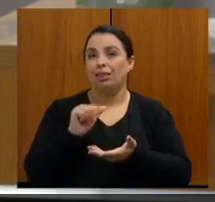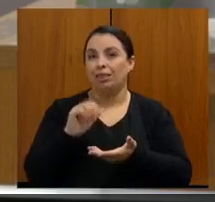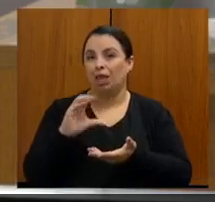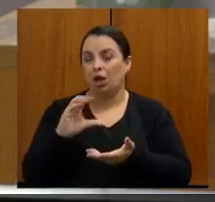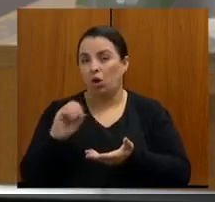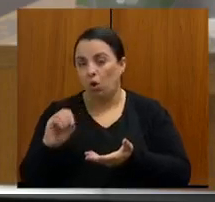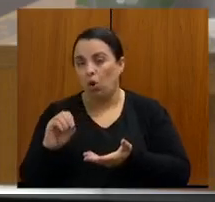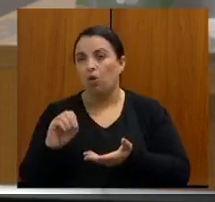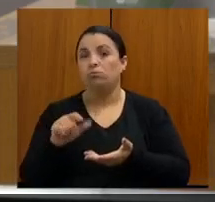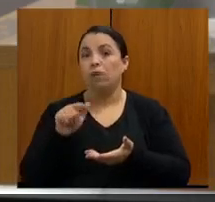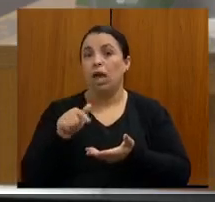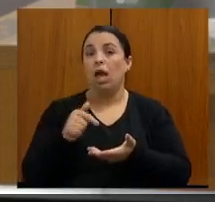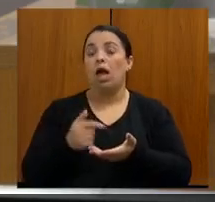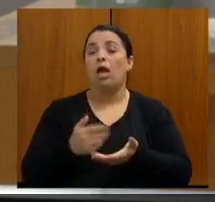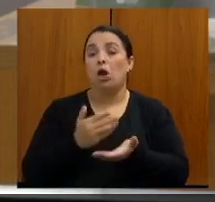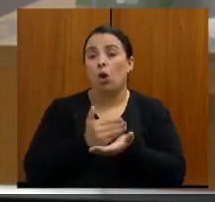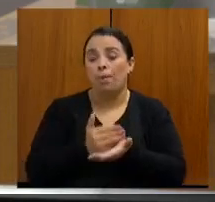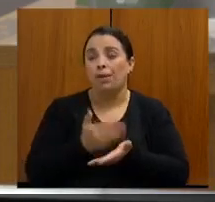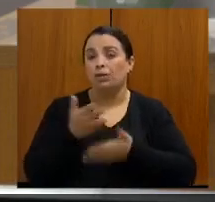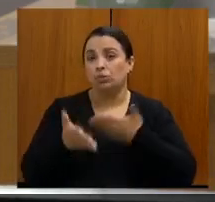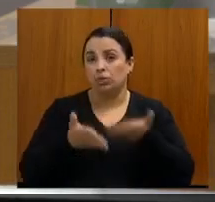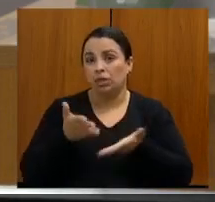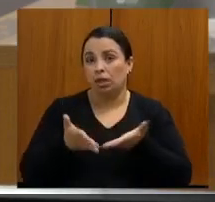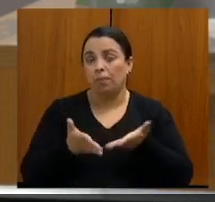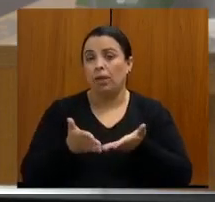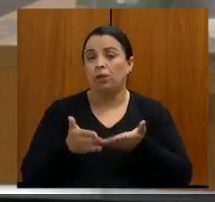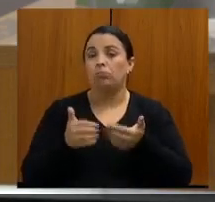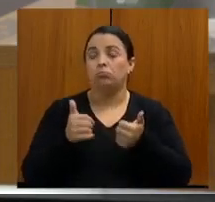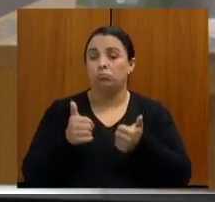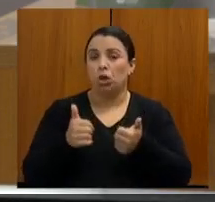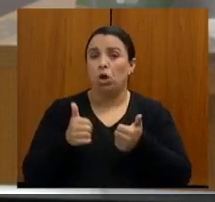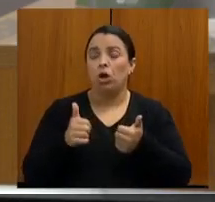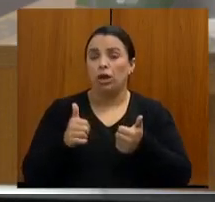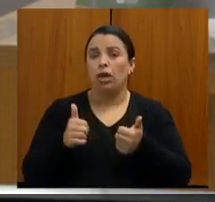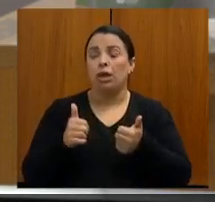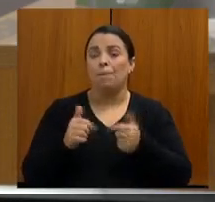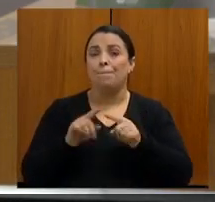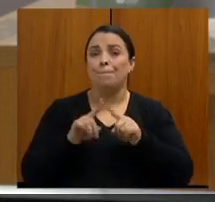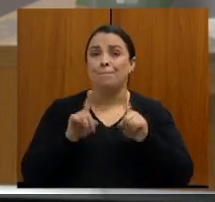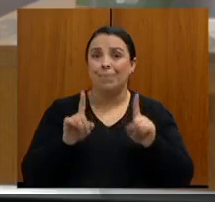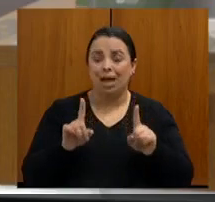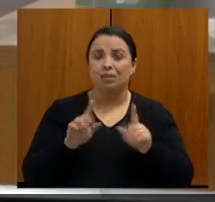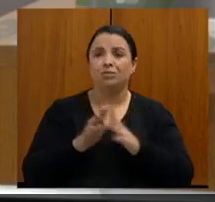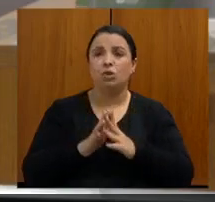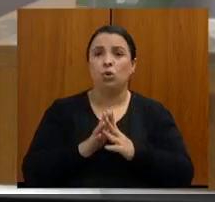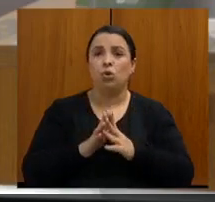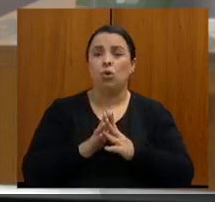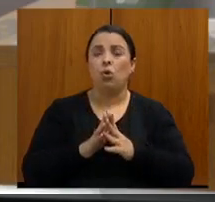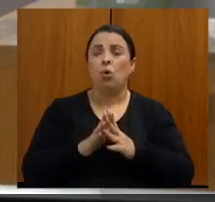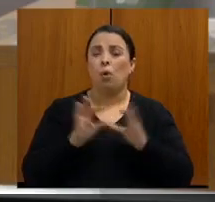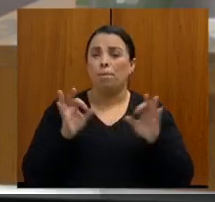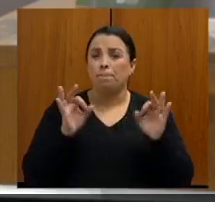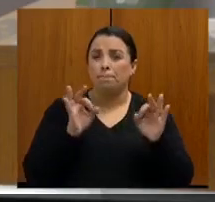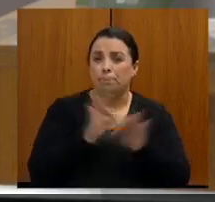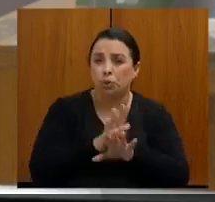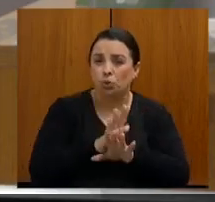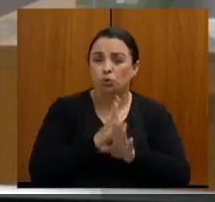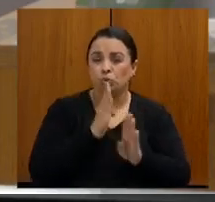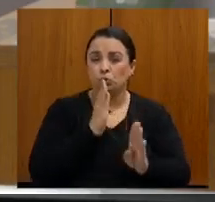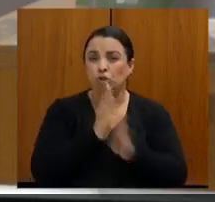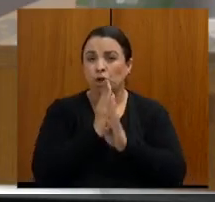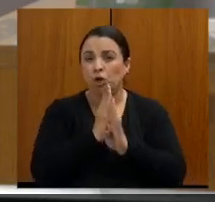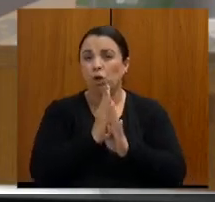são menores. O problema é fechar o diagnóstico, o diagnóstico muitas vezes acontece de forma tardia